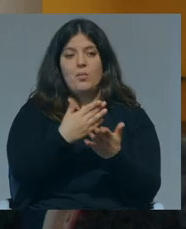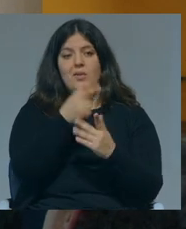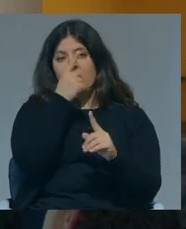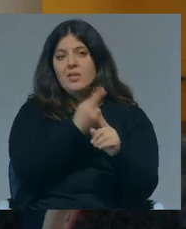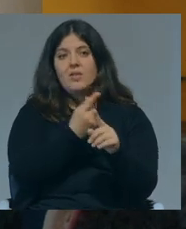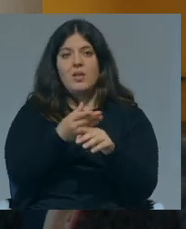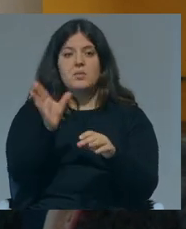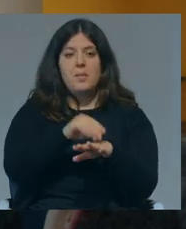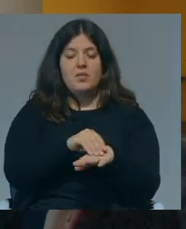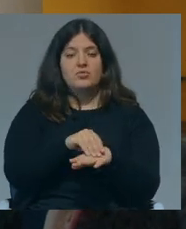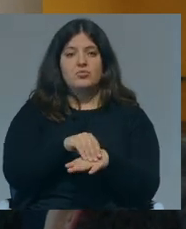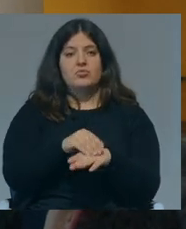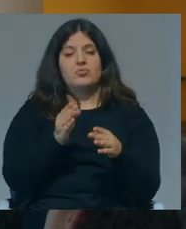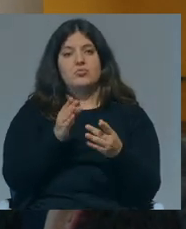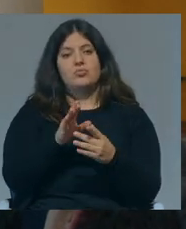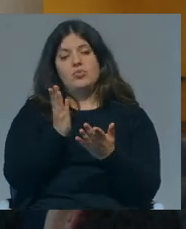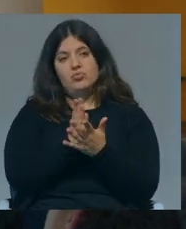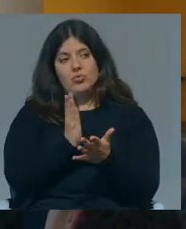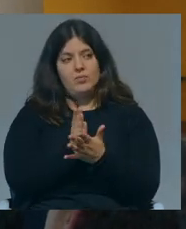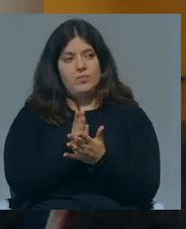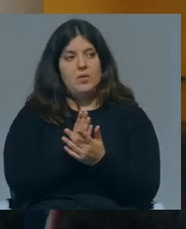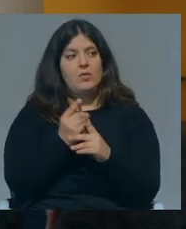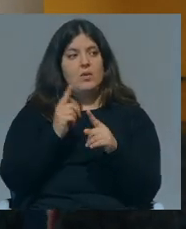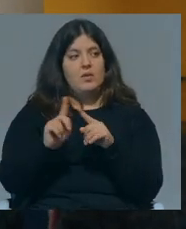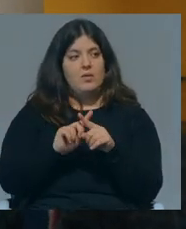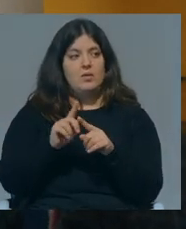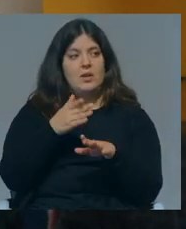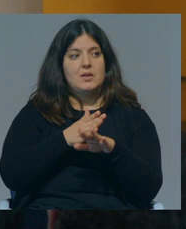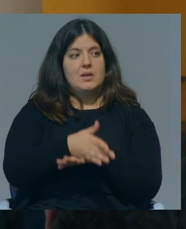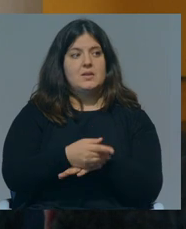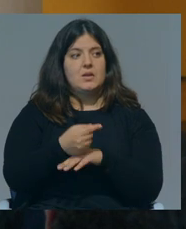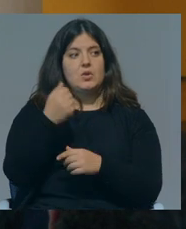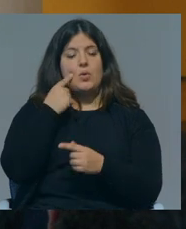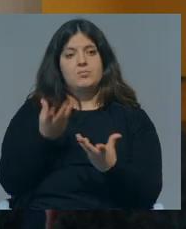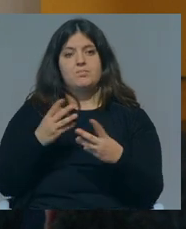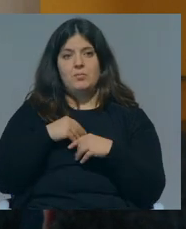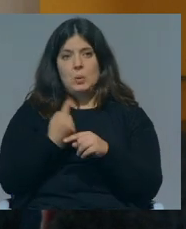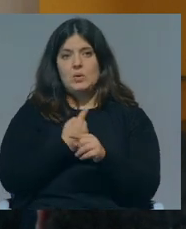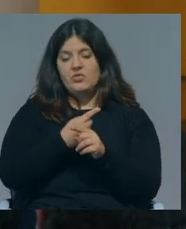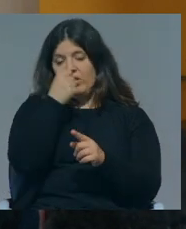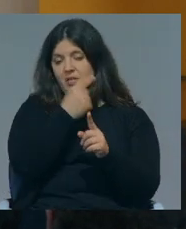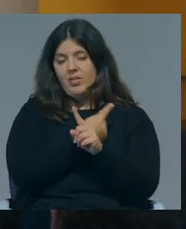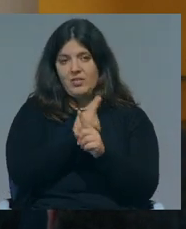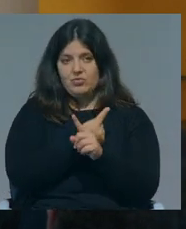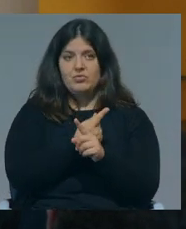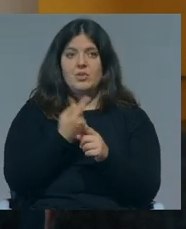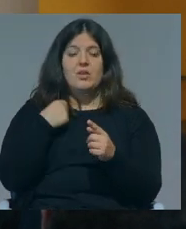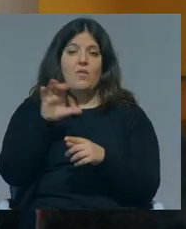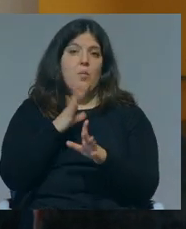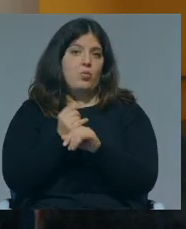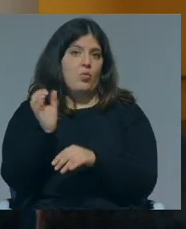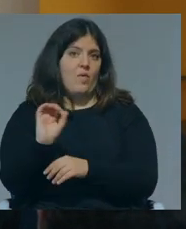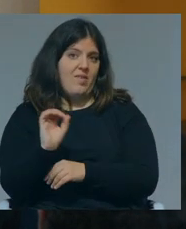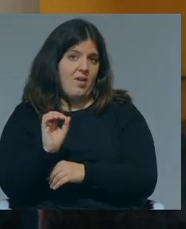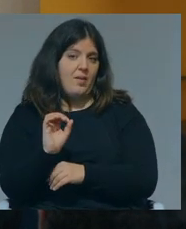de atividades extracurriculares que no caso dela foram a diferença entre ela ter acesso a certos conteúdos e a certas atividades que não teria de outra forma,